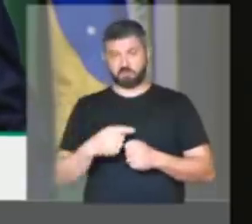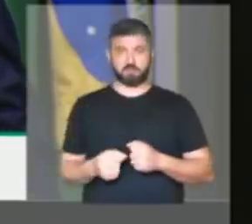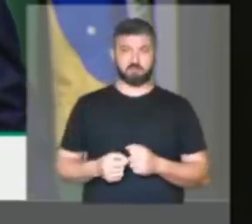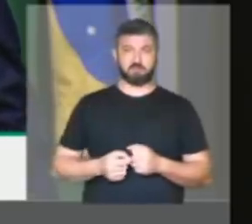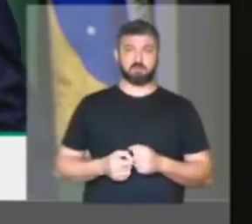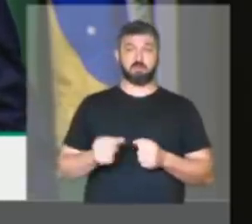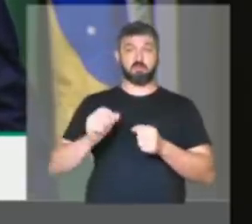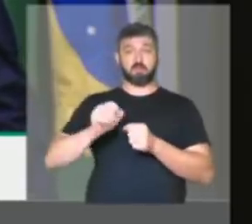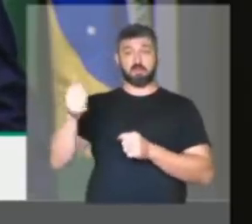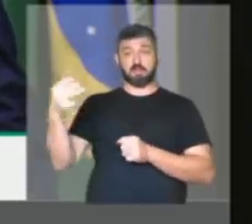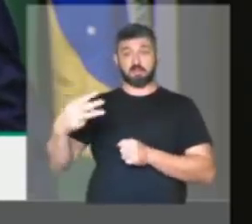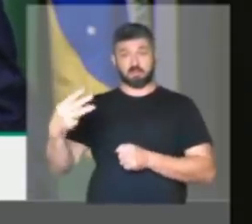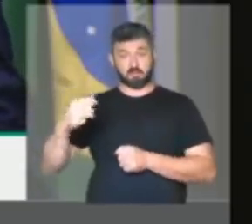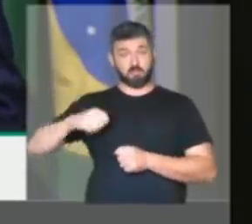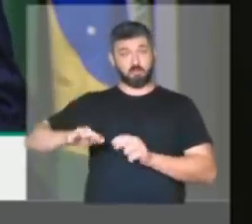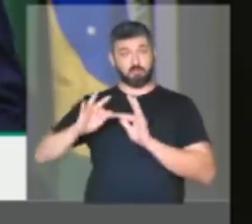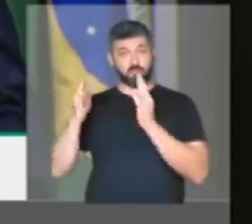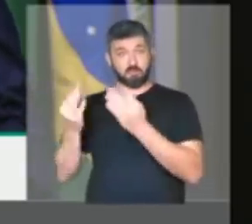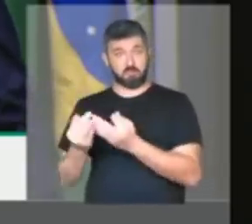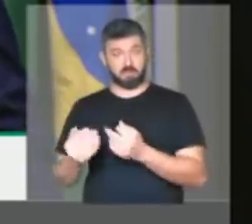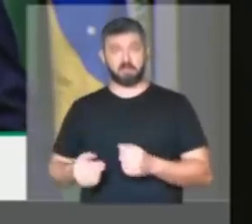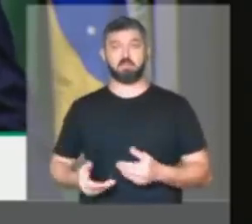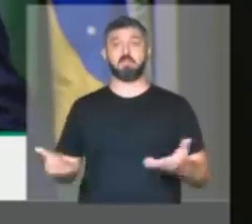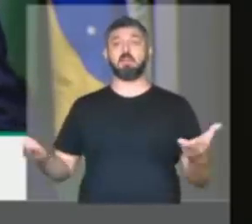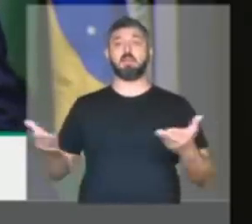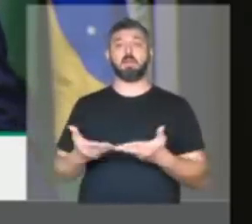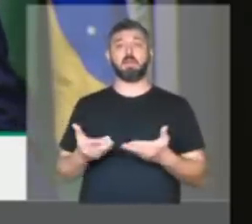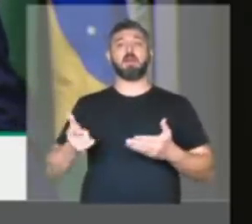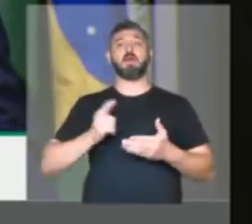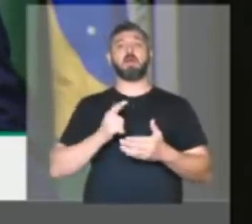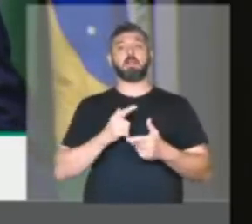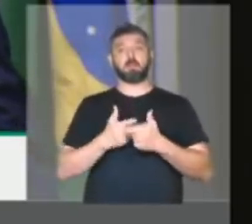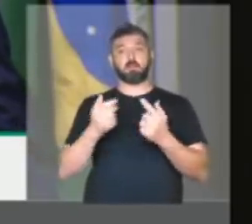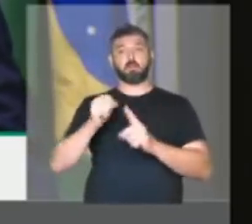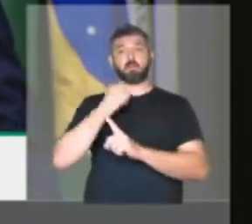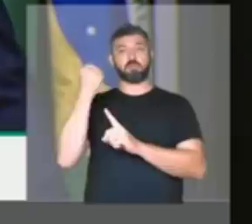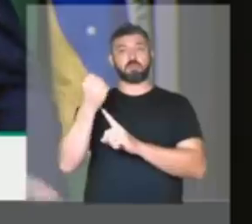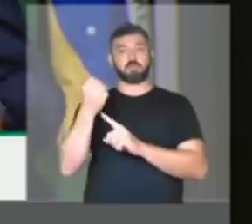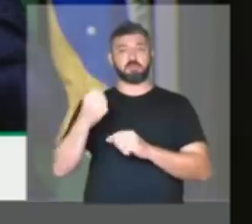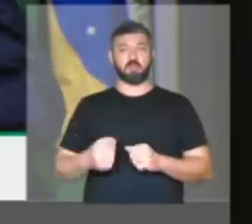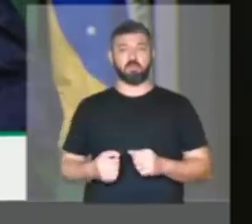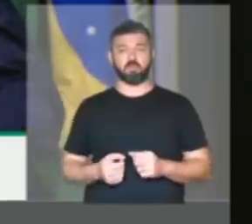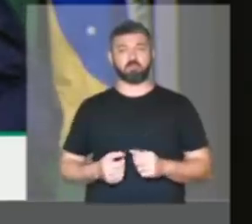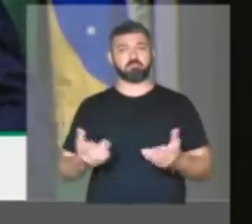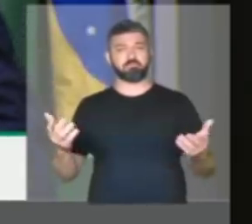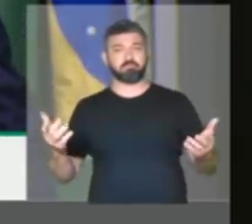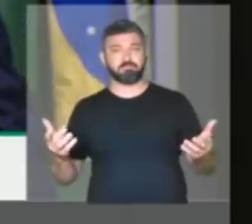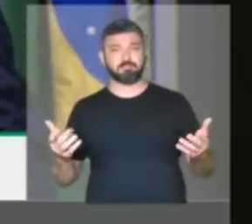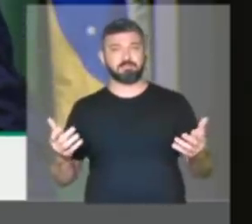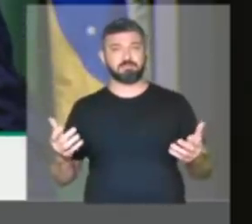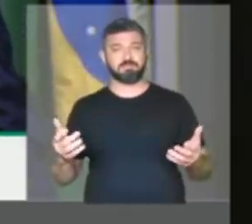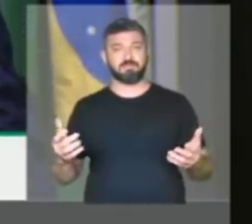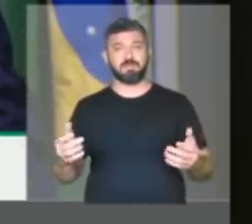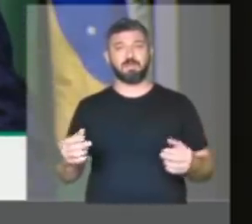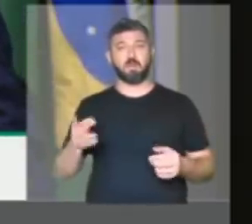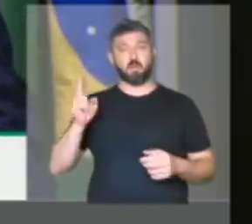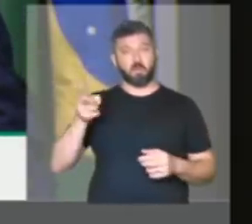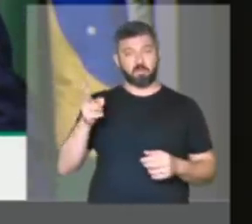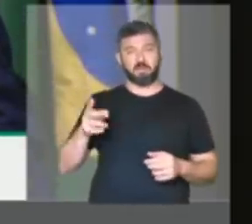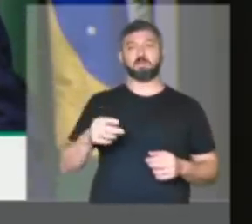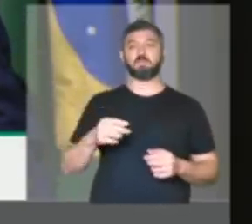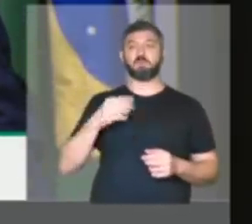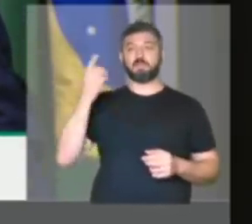promoveram o 13º do Bolsa Família, que estão promovendo agora uma agenda social. E justamente esses